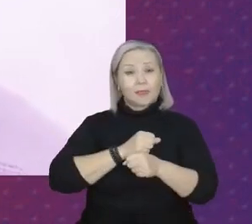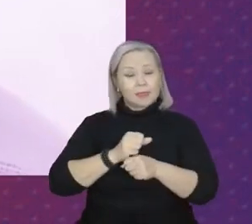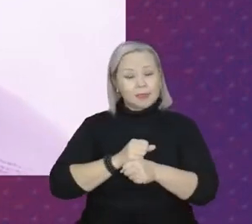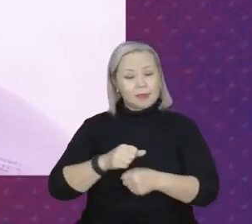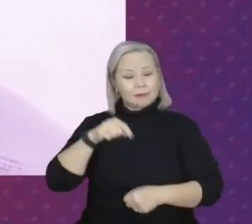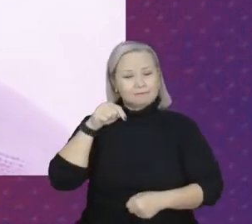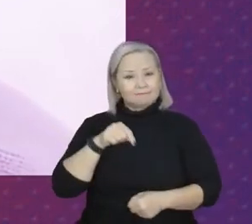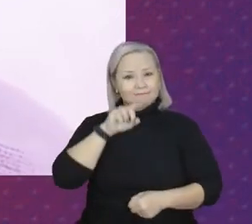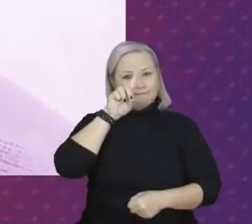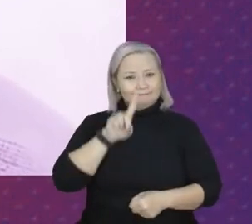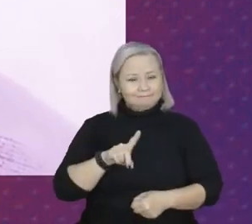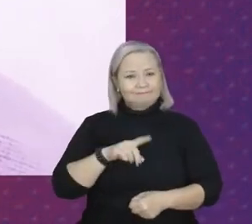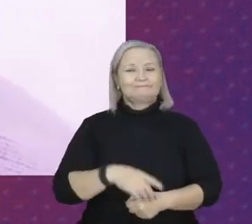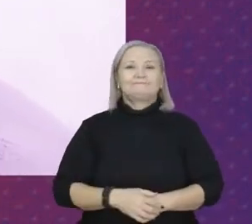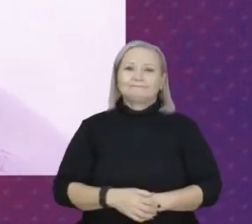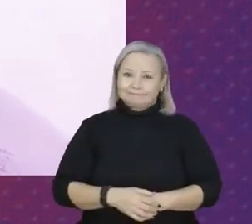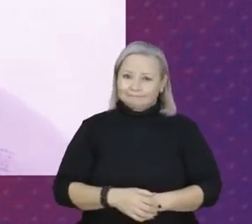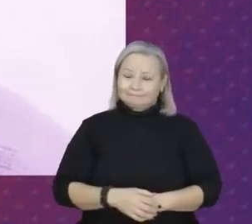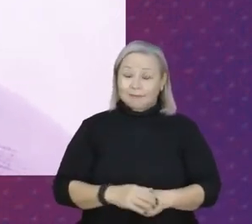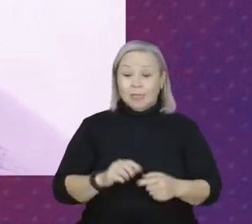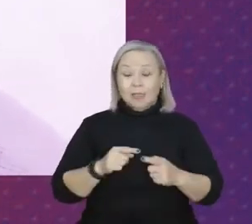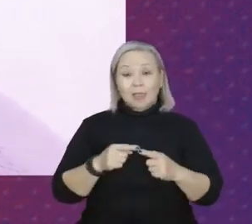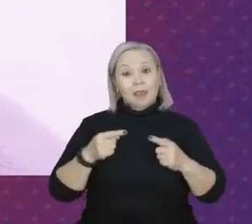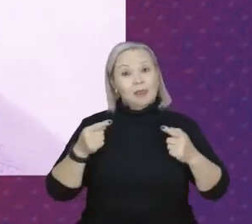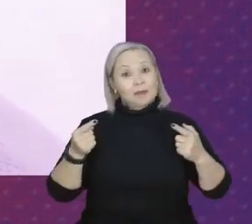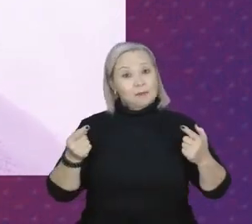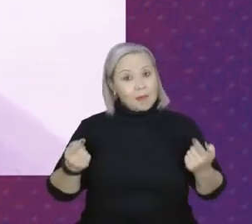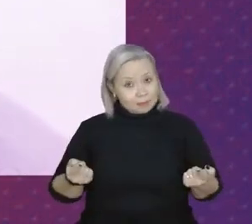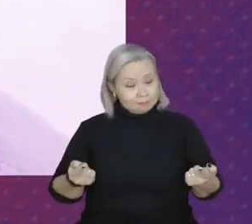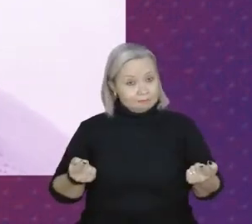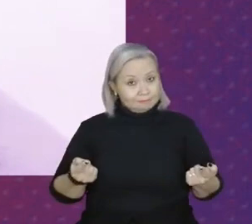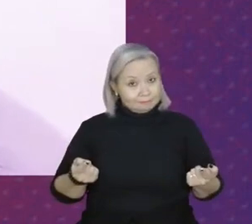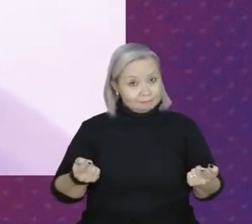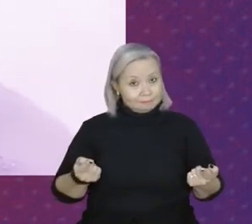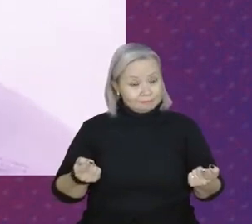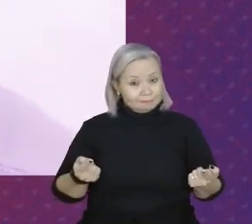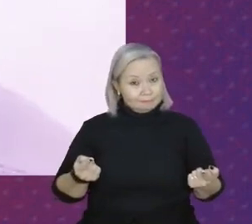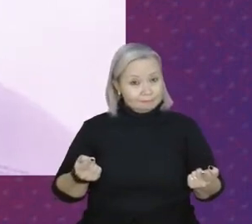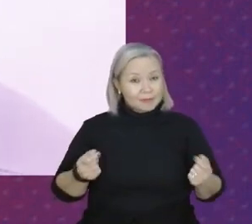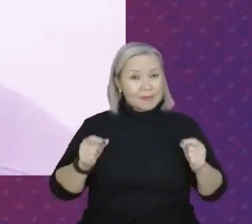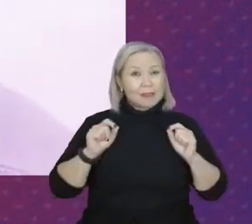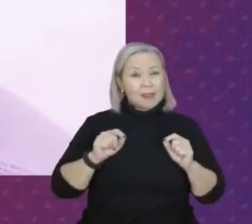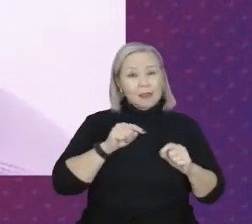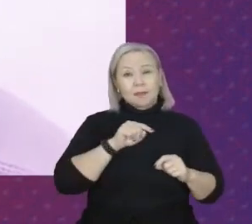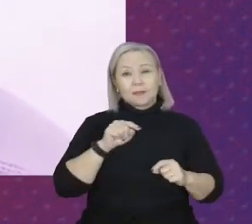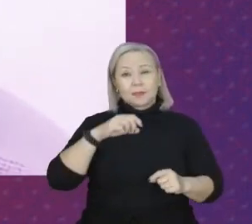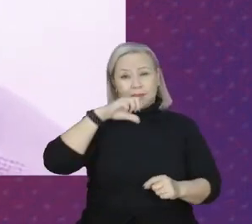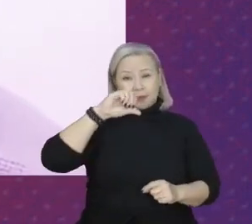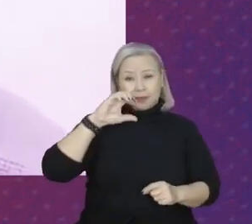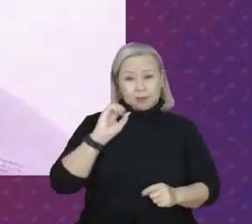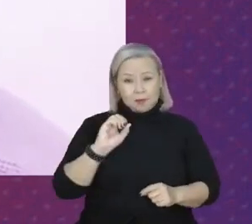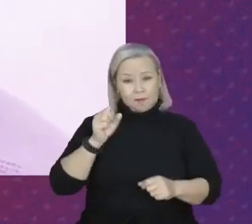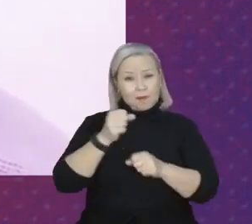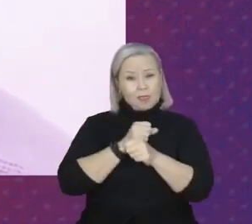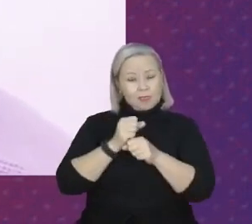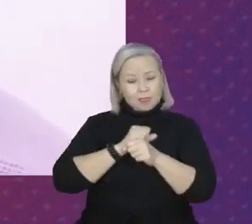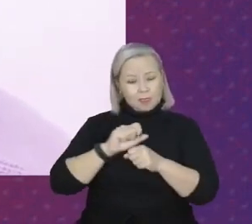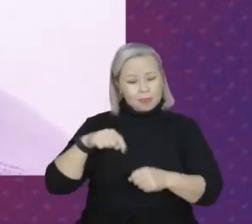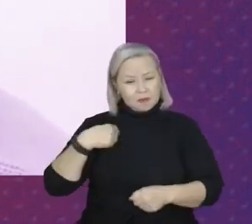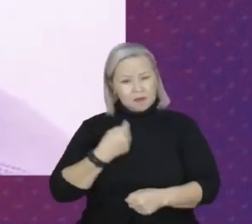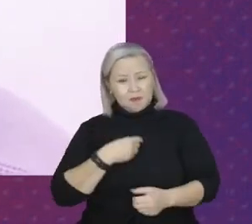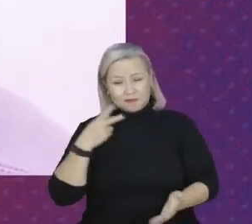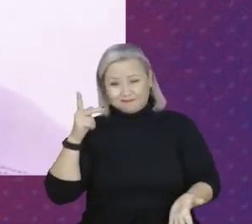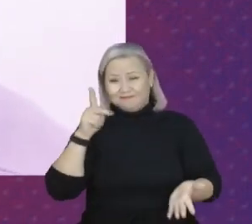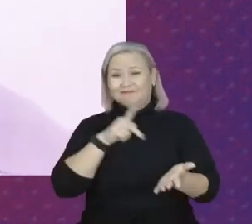direito. Mas, desses 90 anos, a nossa realidade,